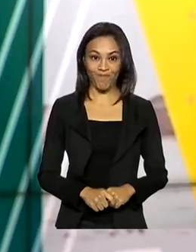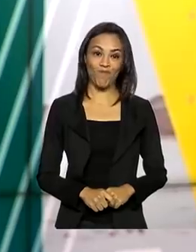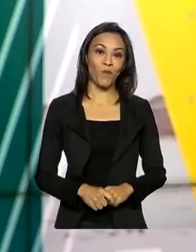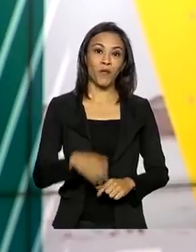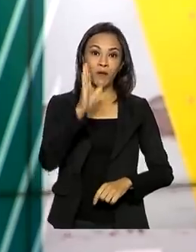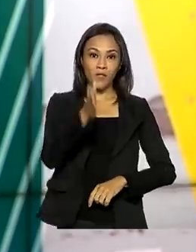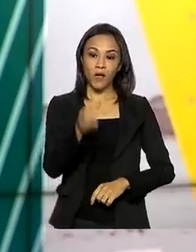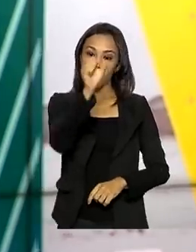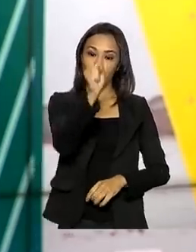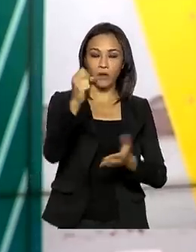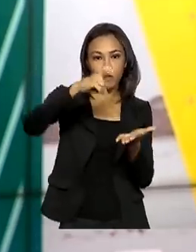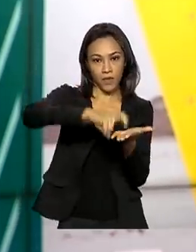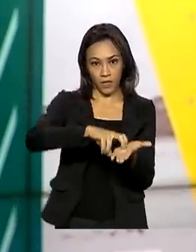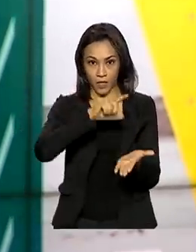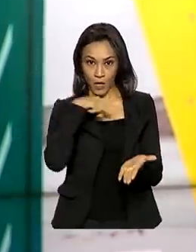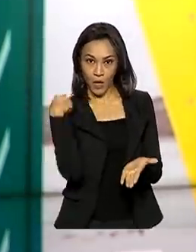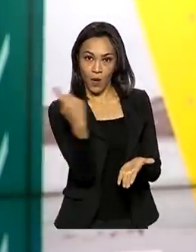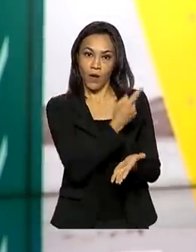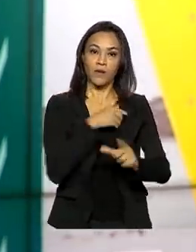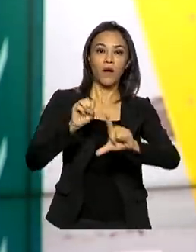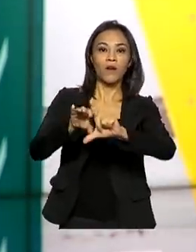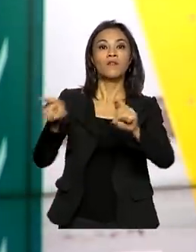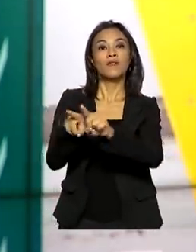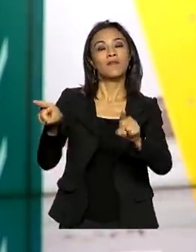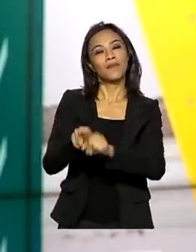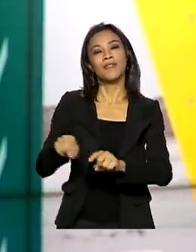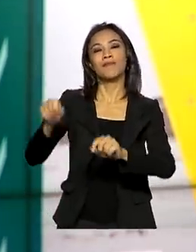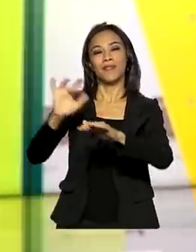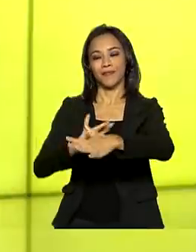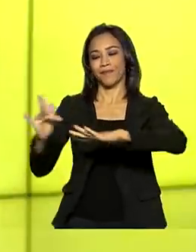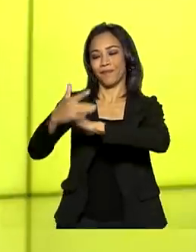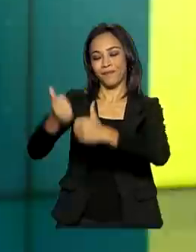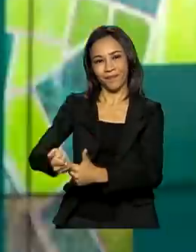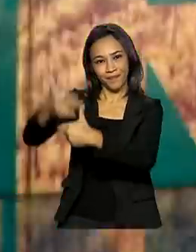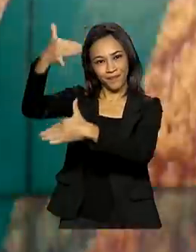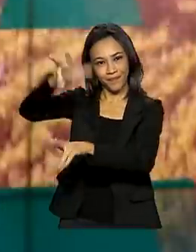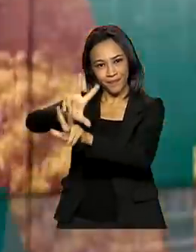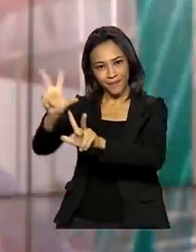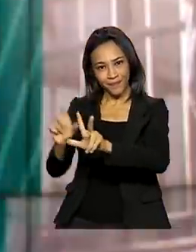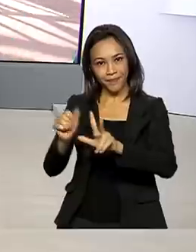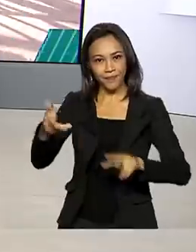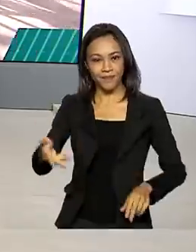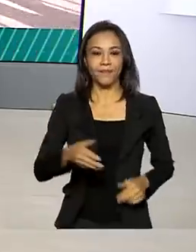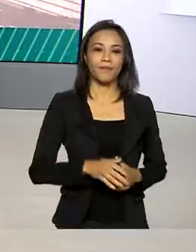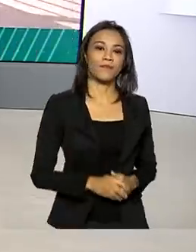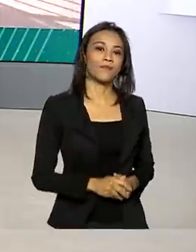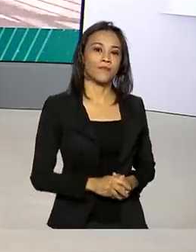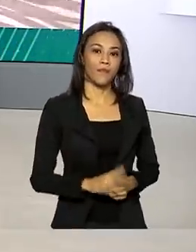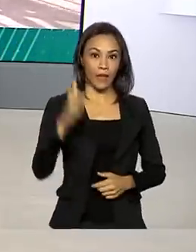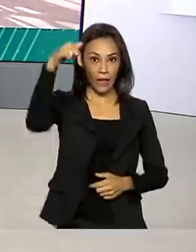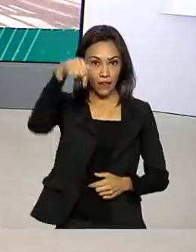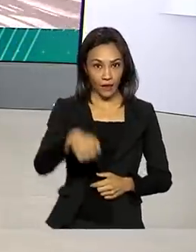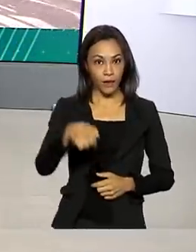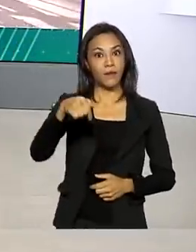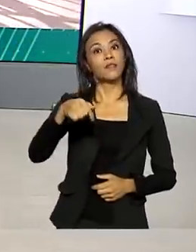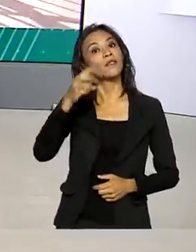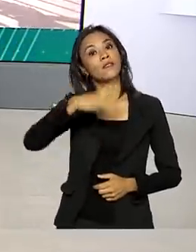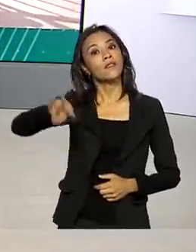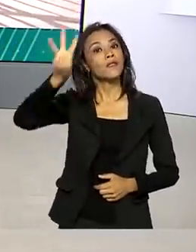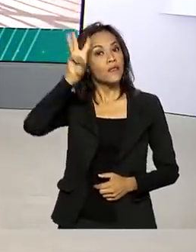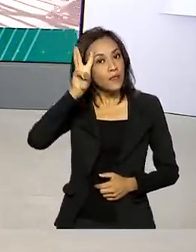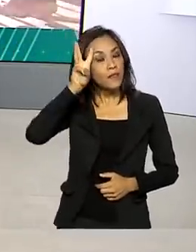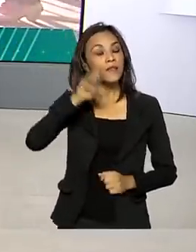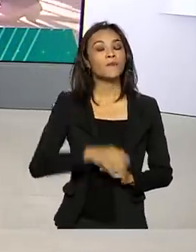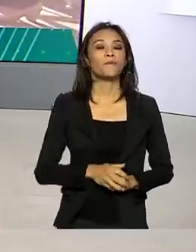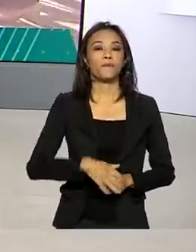Oito horas da manhã, estamos ao vivo também pelas redes sociais da TV Brasil. Nesta terça-feira, o ministro da